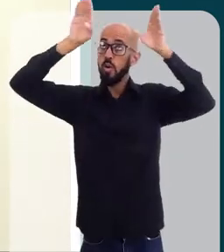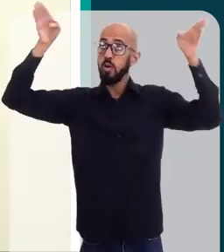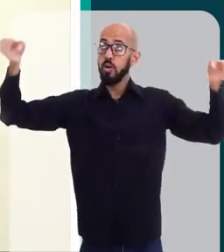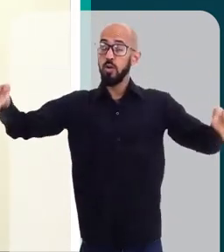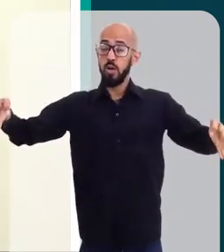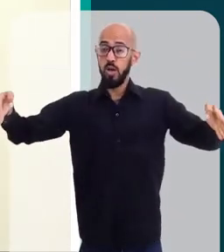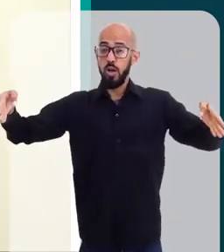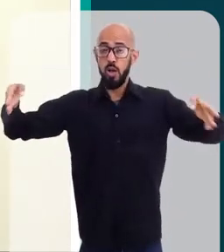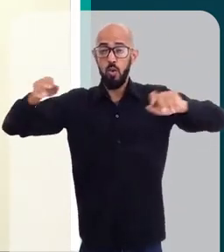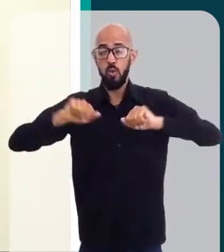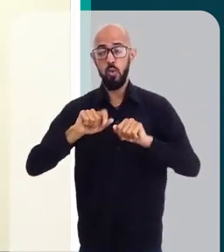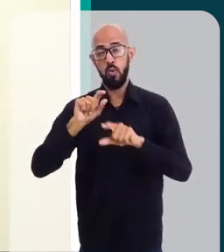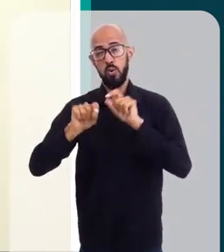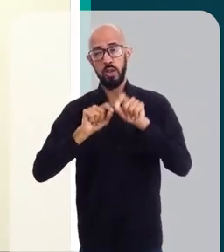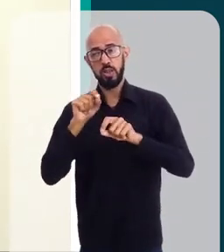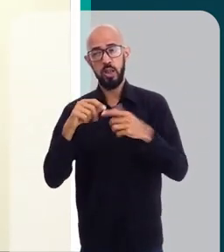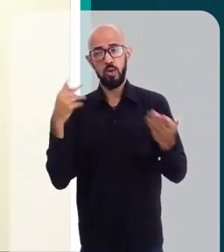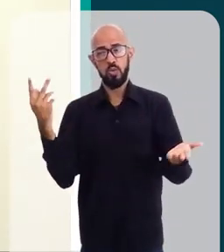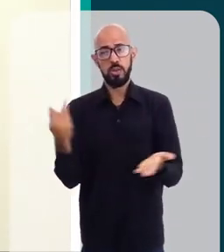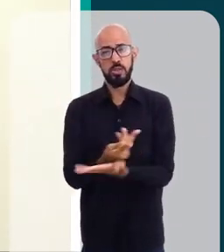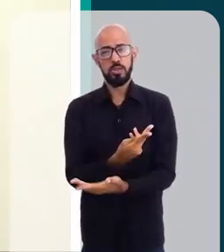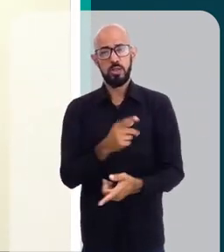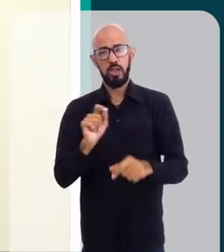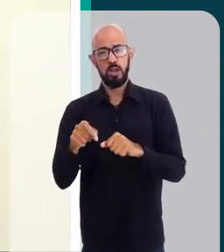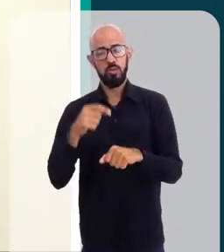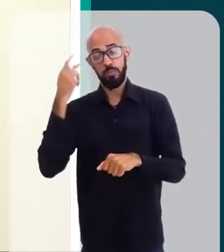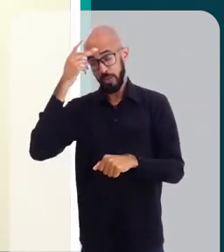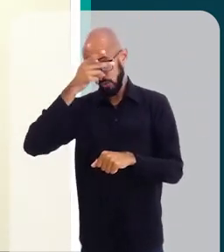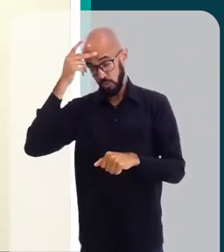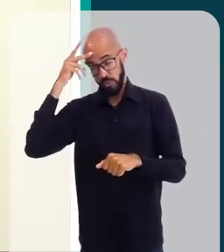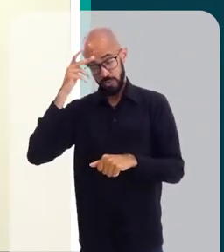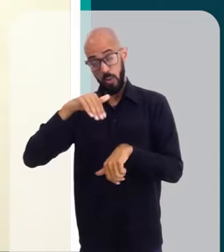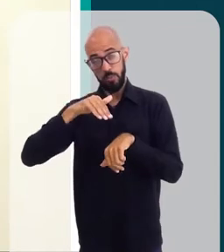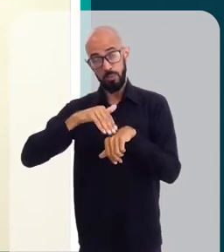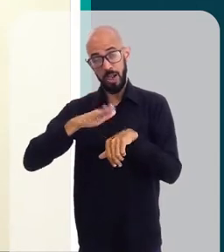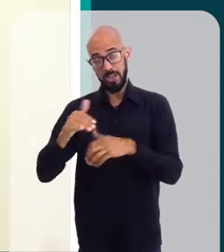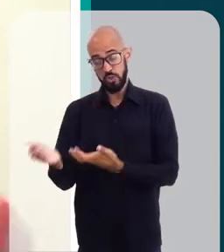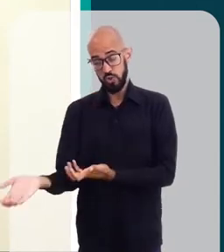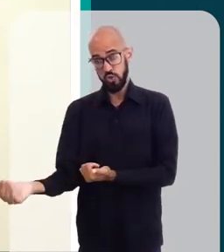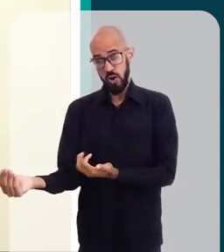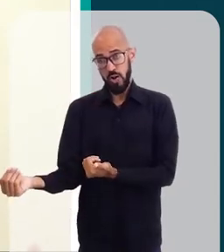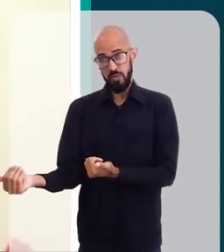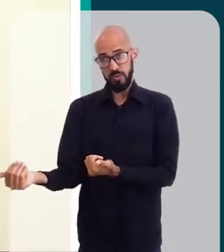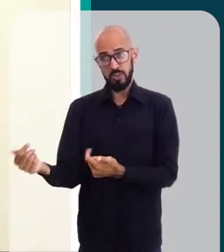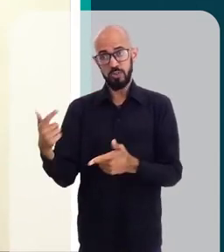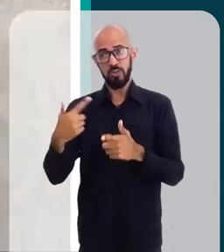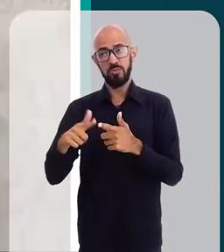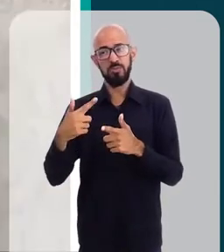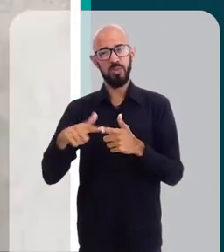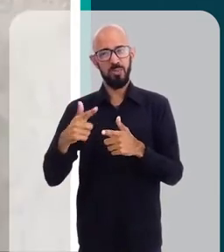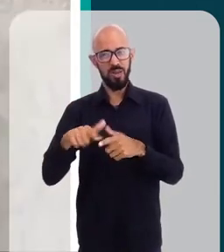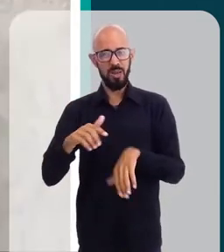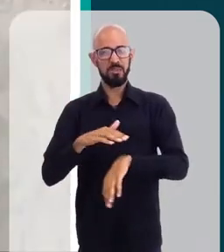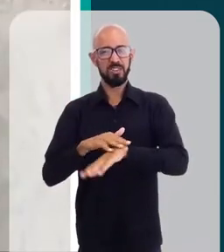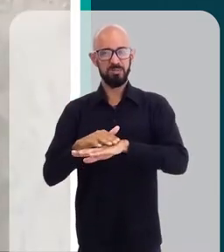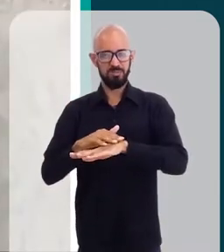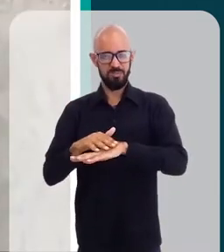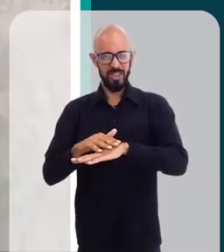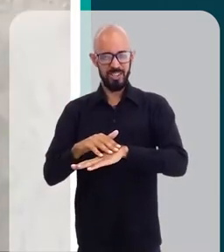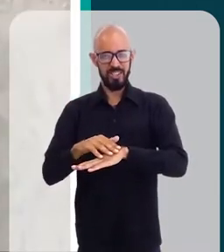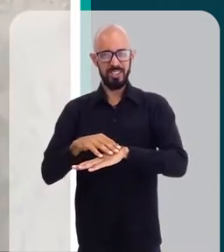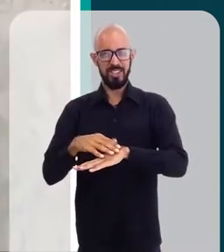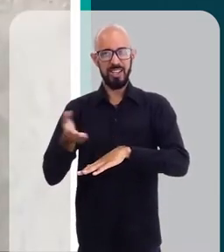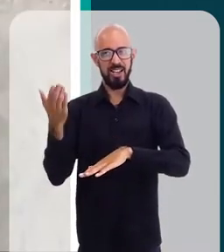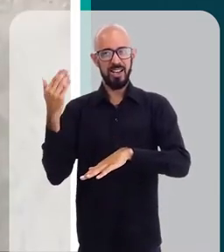protetor, é que tem aparecido pacientes cada vez mais jovens com dermatose papulosa,